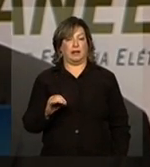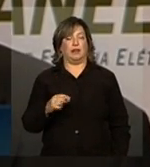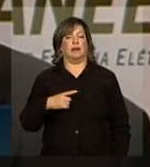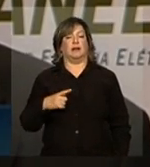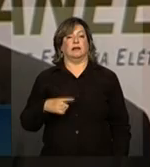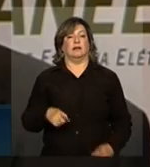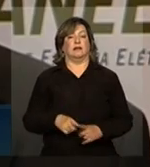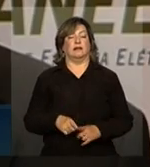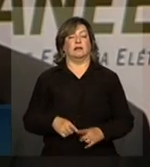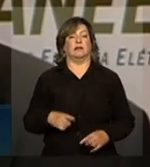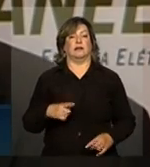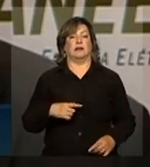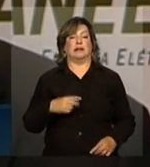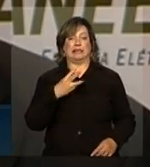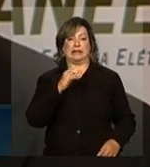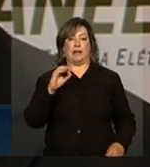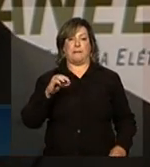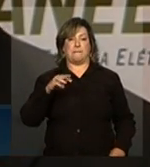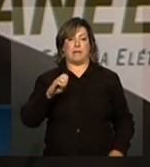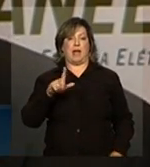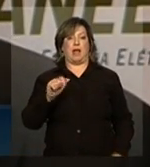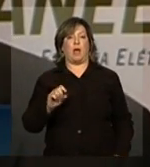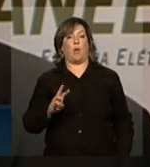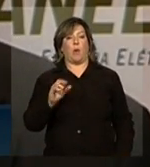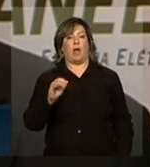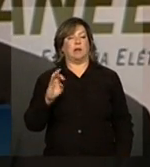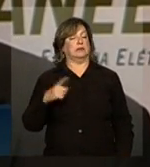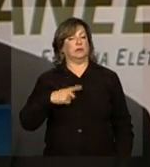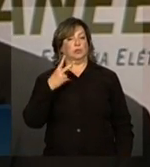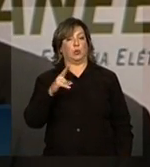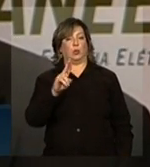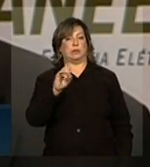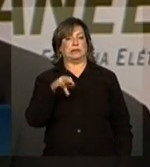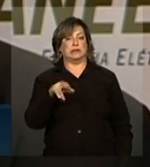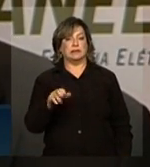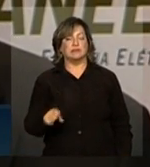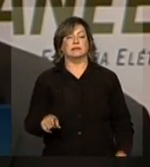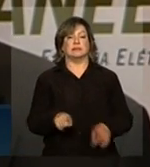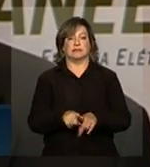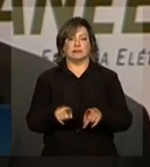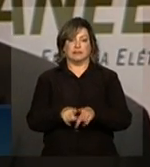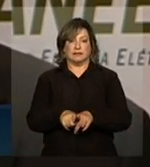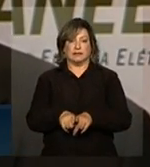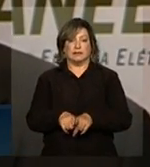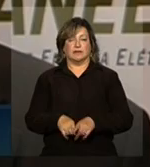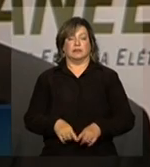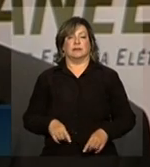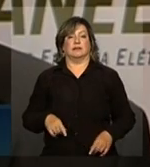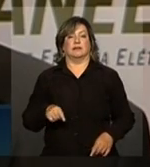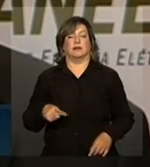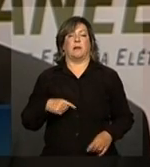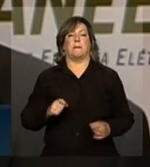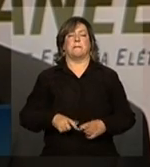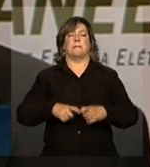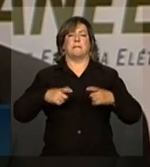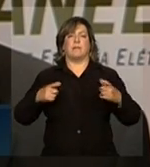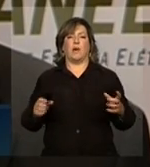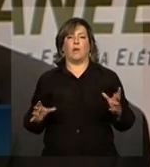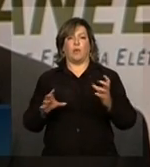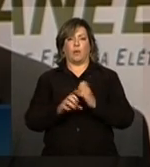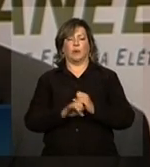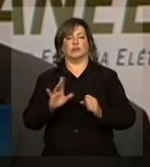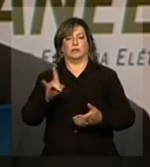300 megawatts, a eólica, como o Moacir colocou, a que tem sido, tem maior quantidade sendo